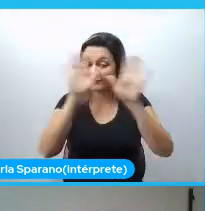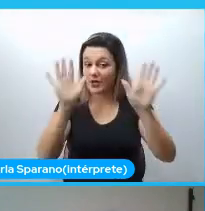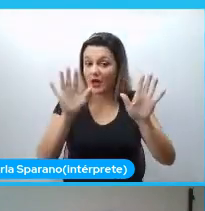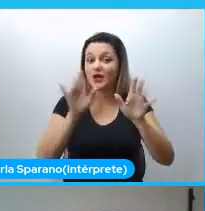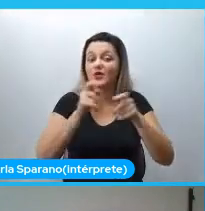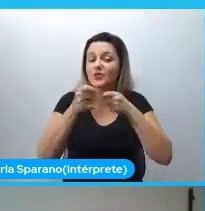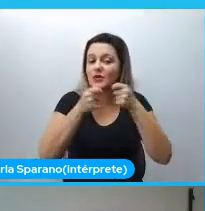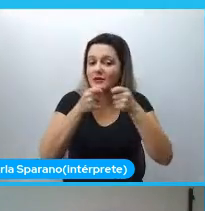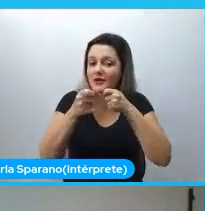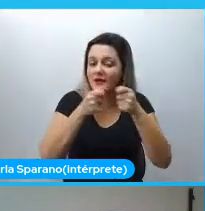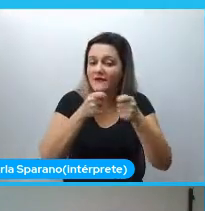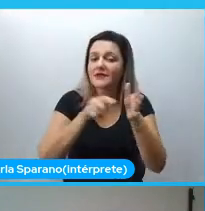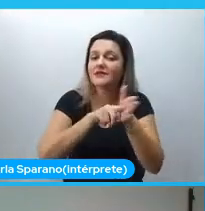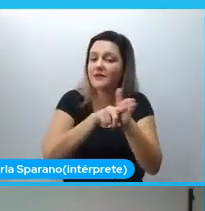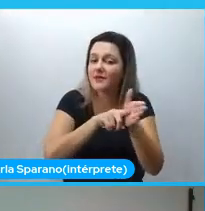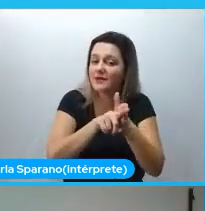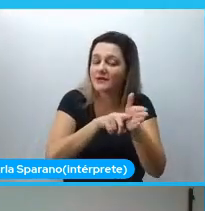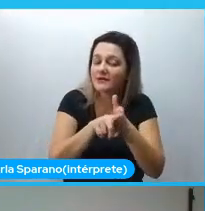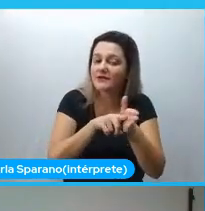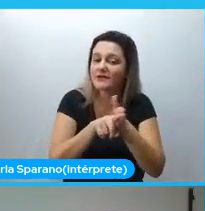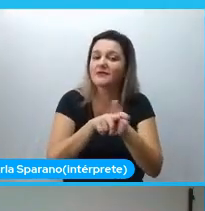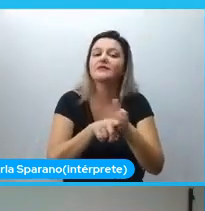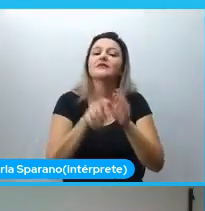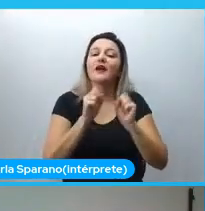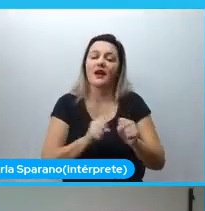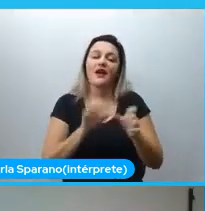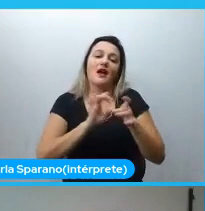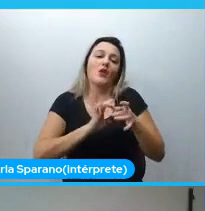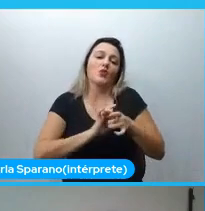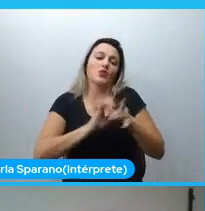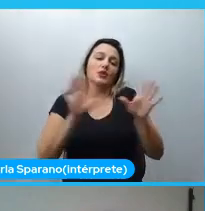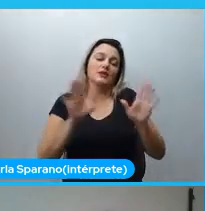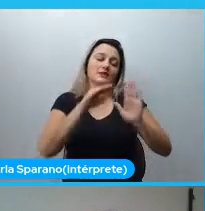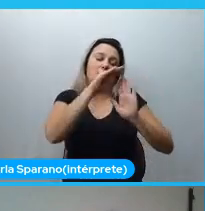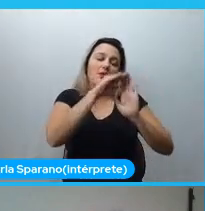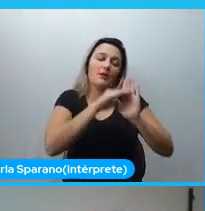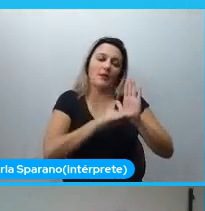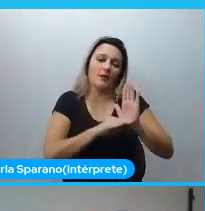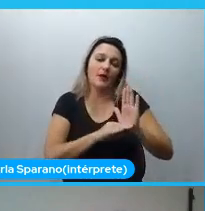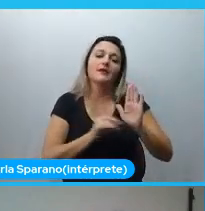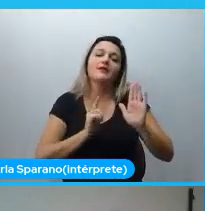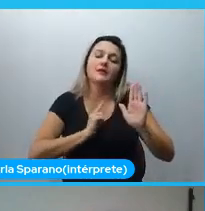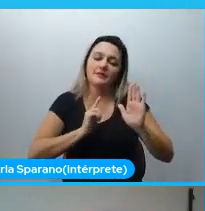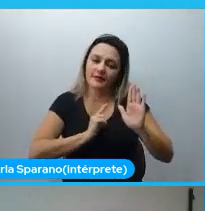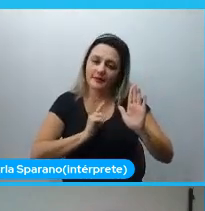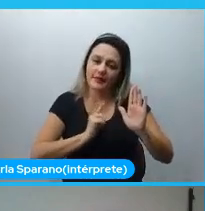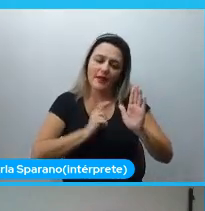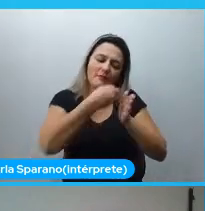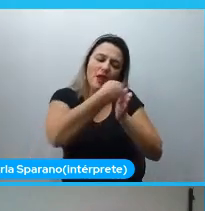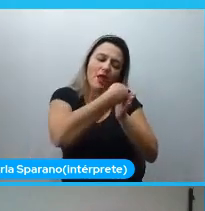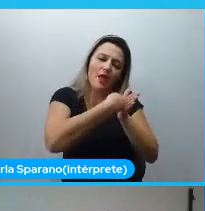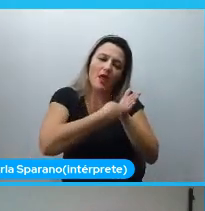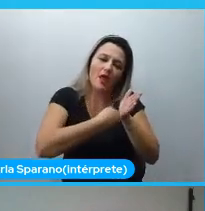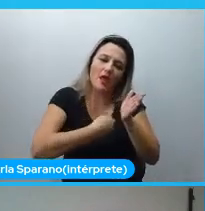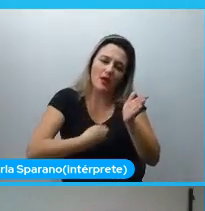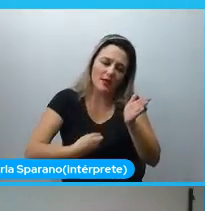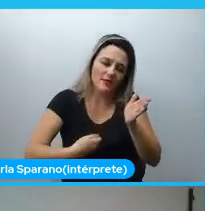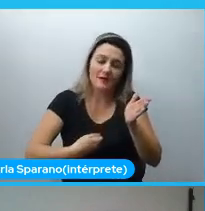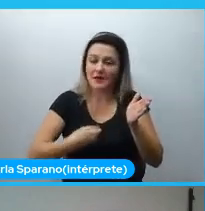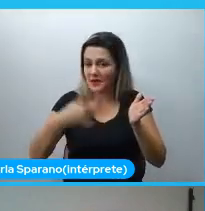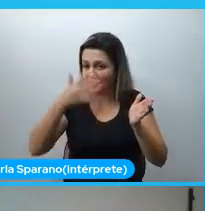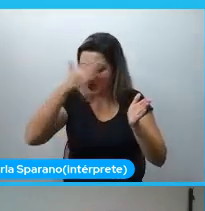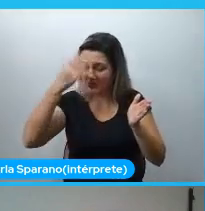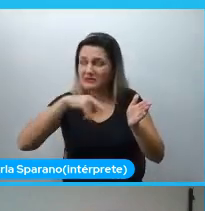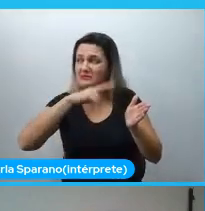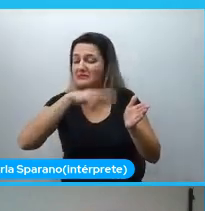vezes, é comum em computação quando você abre aquele formizinho para poder preencher. E tem todo um textinho que muita gente não lê, mas